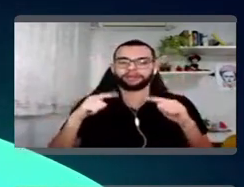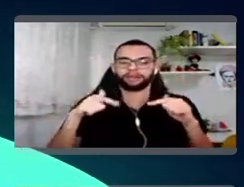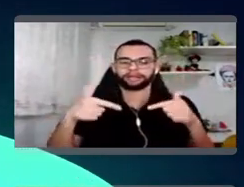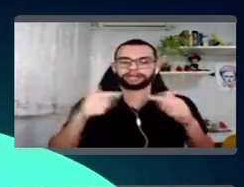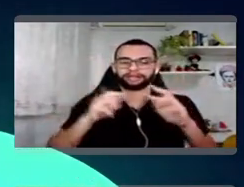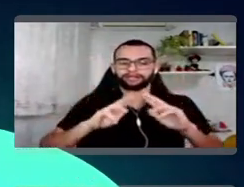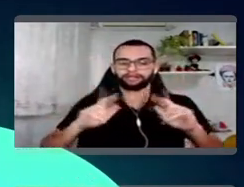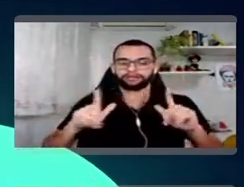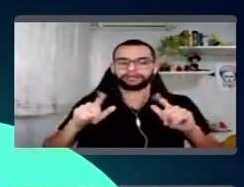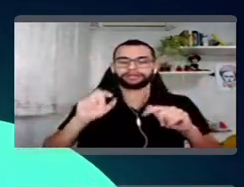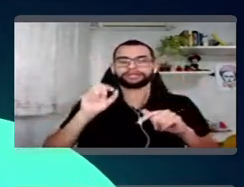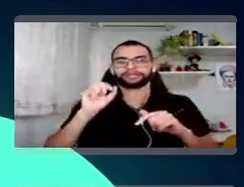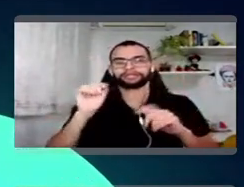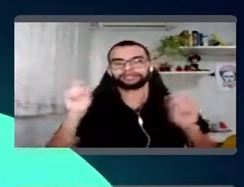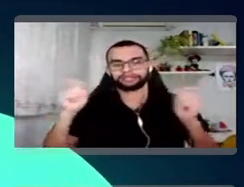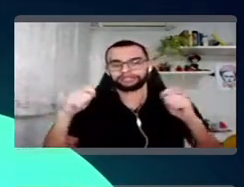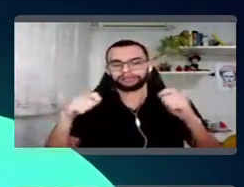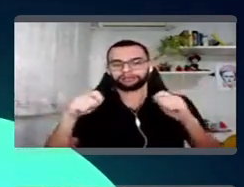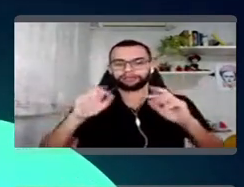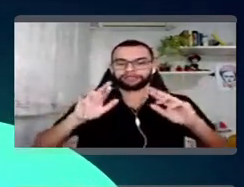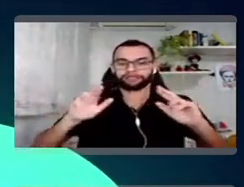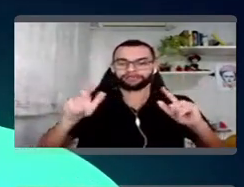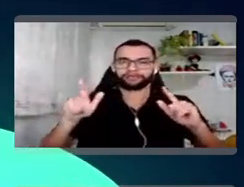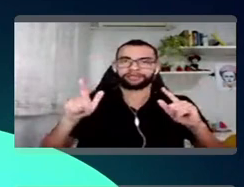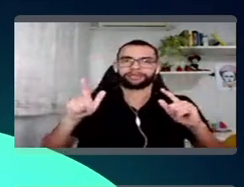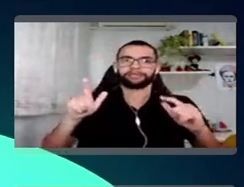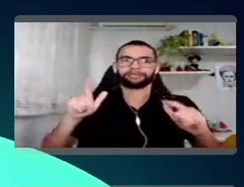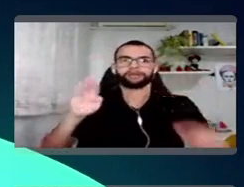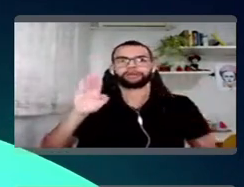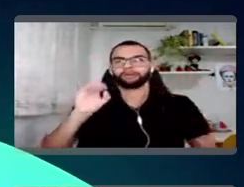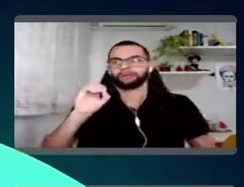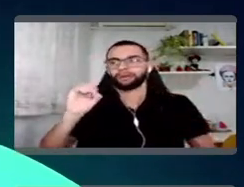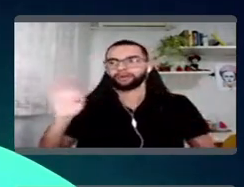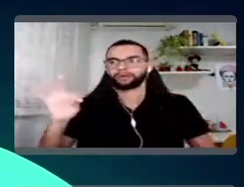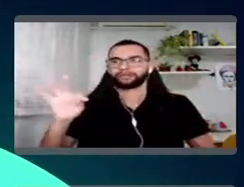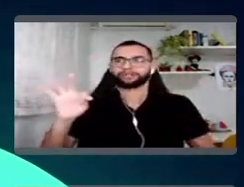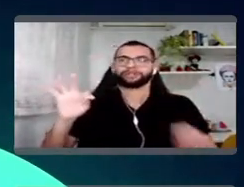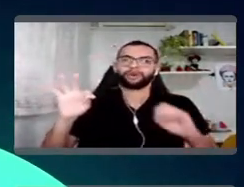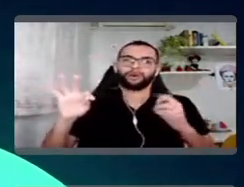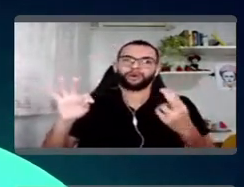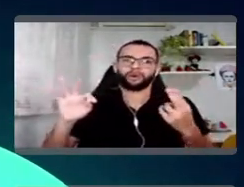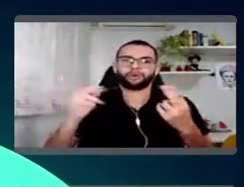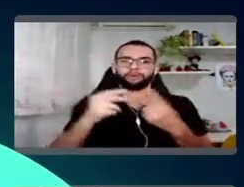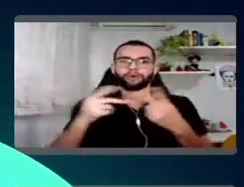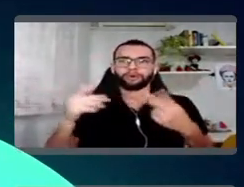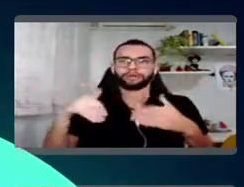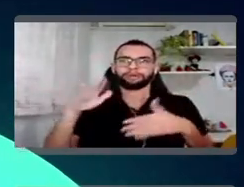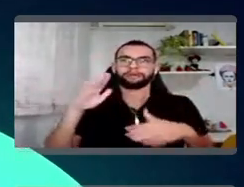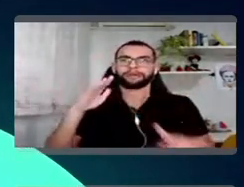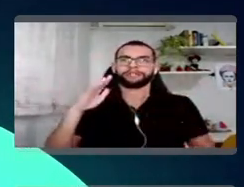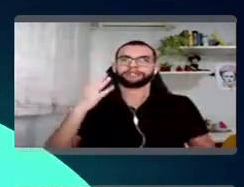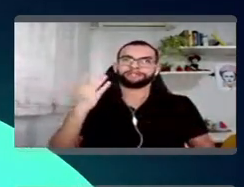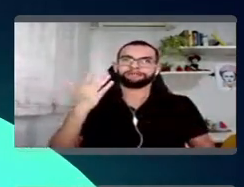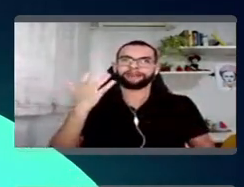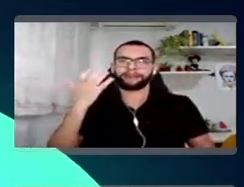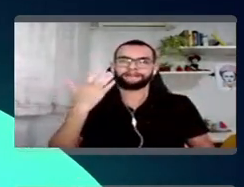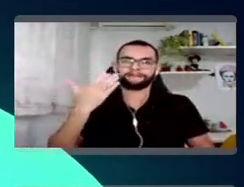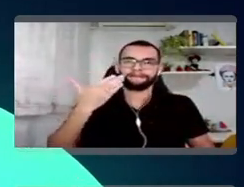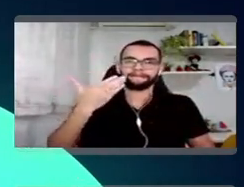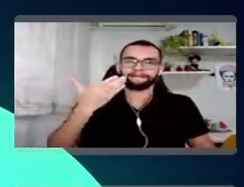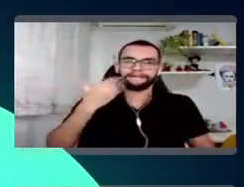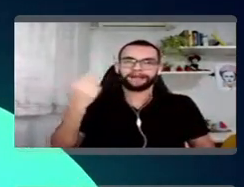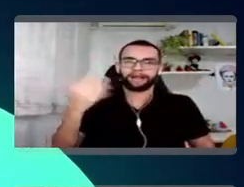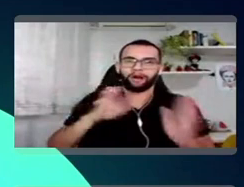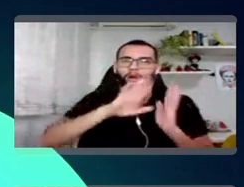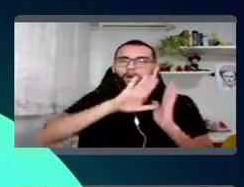diferente. Será que esse comportamento pode ser algum bot? Pode ser alguém, né, com alguma ferramenta maliciosa tentando descobrir coisas no meu site? Então, tudo